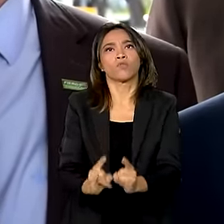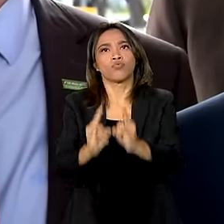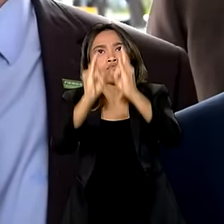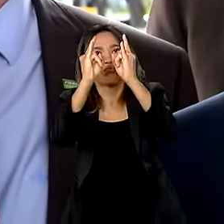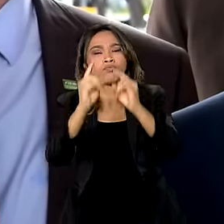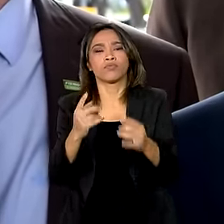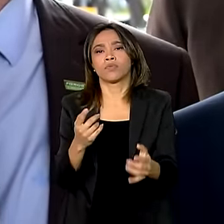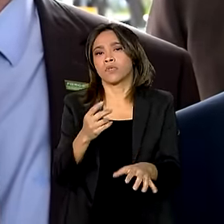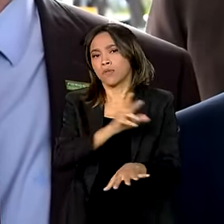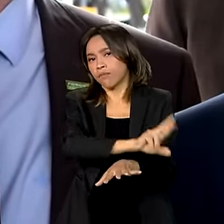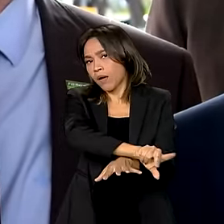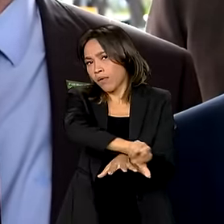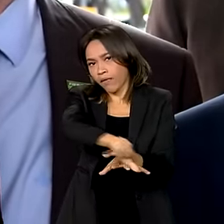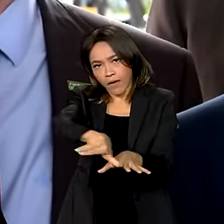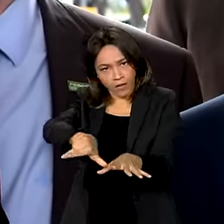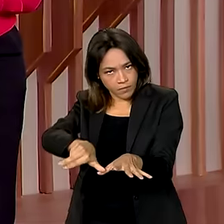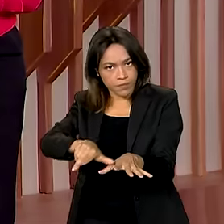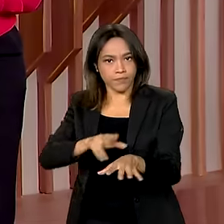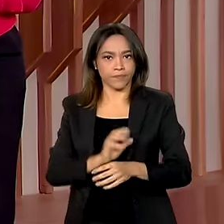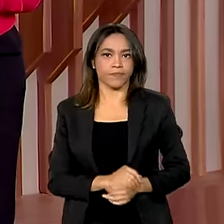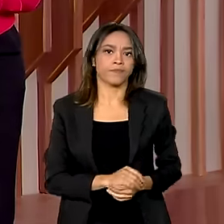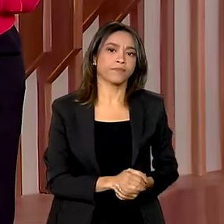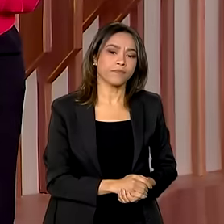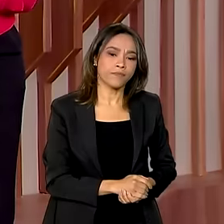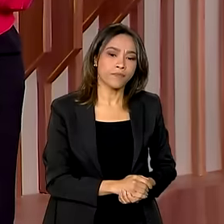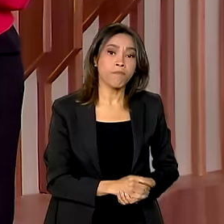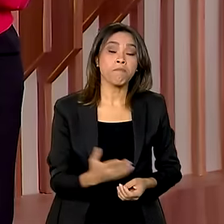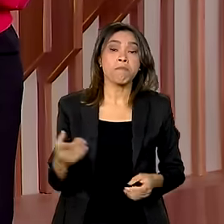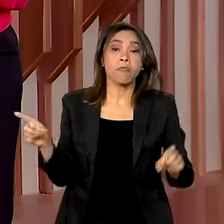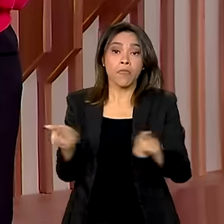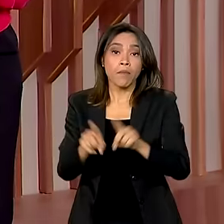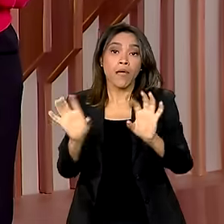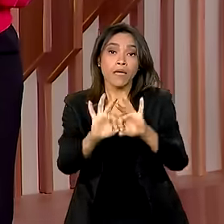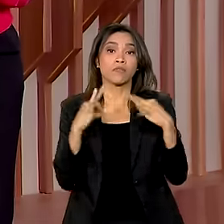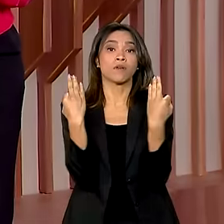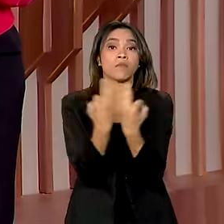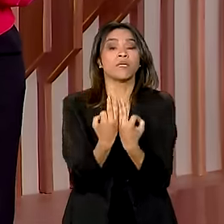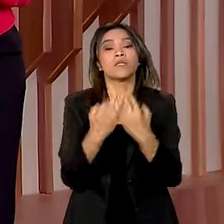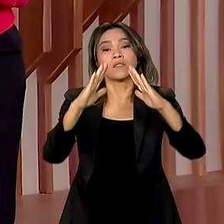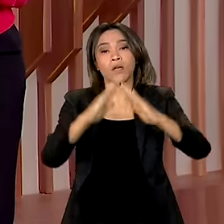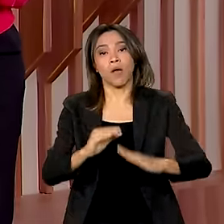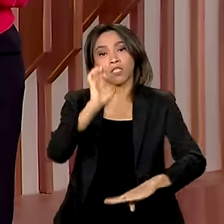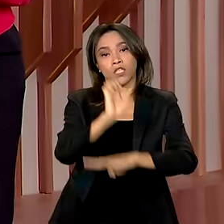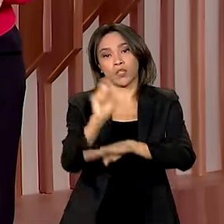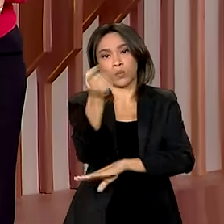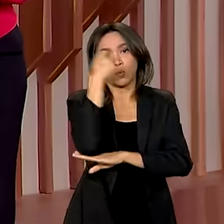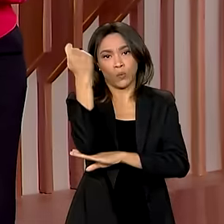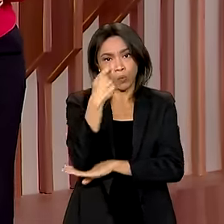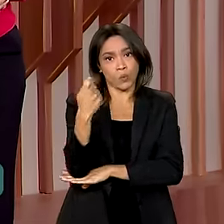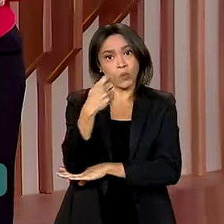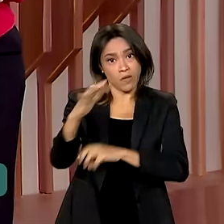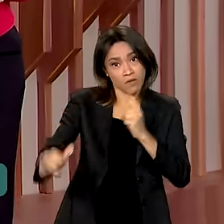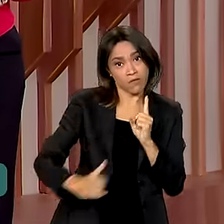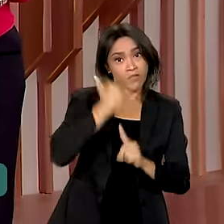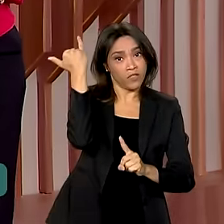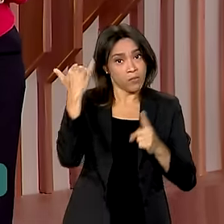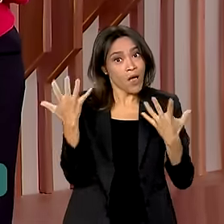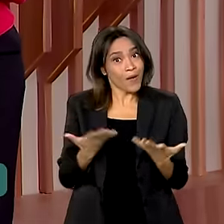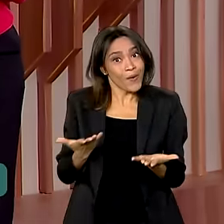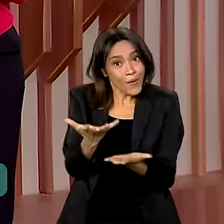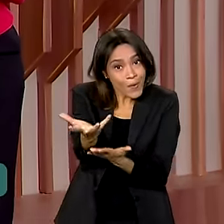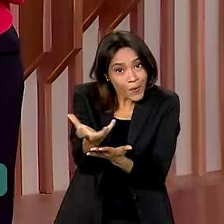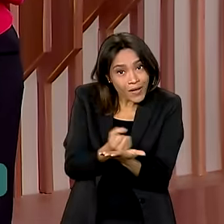toda a área de reconstituição. E as famílias gaúchas, vítimas das enchentes, começaram a receber o Bolsa